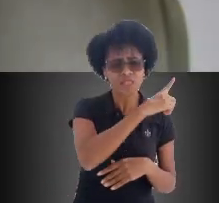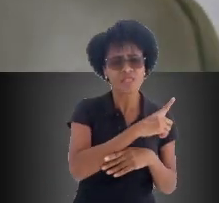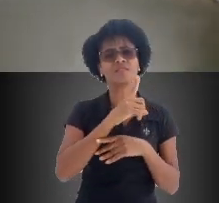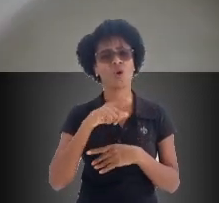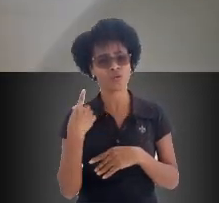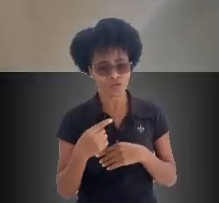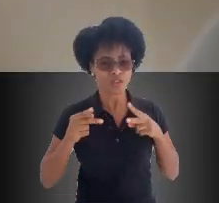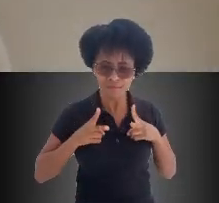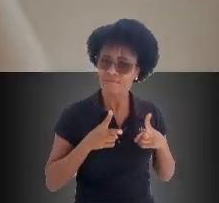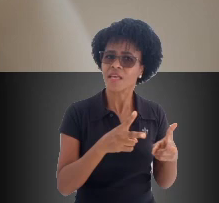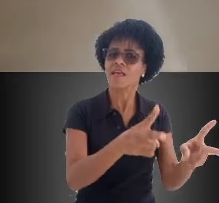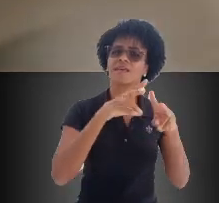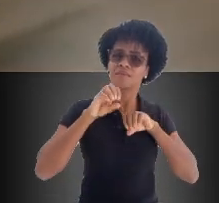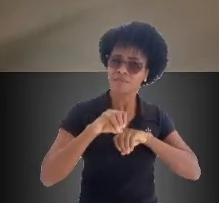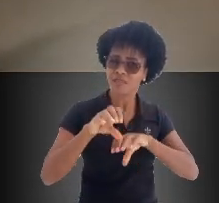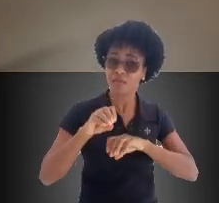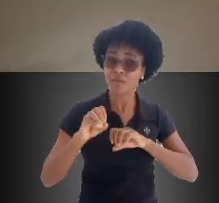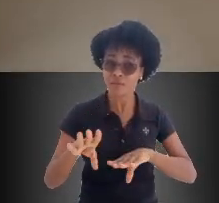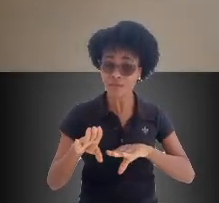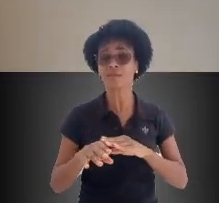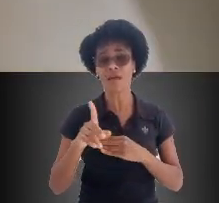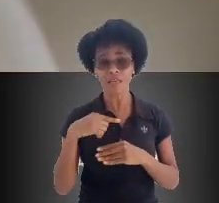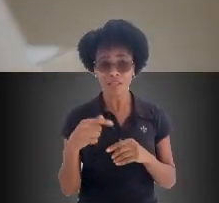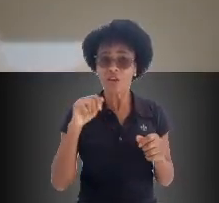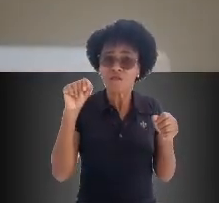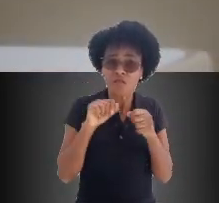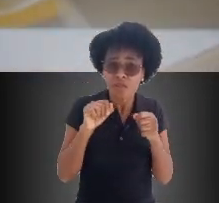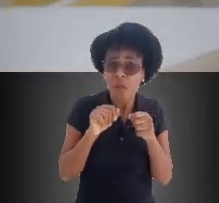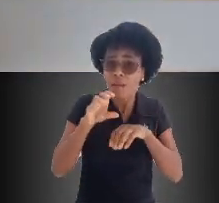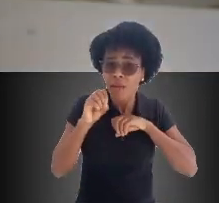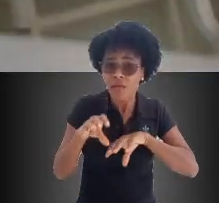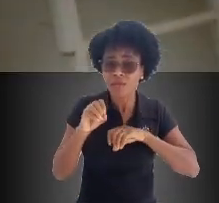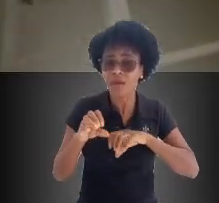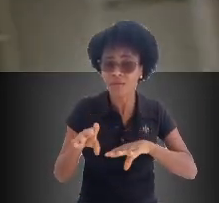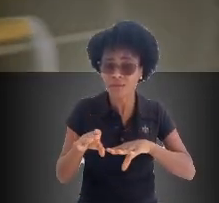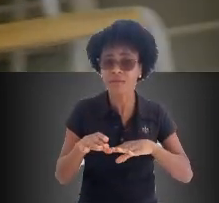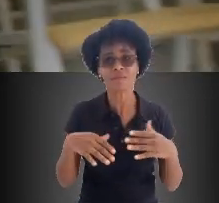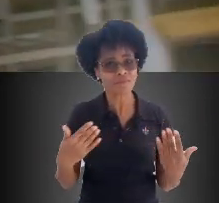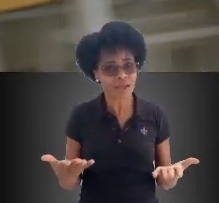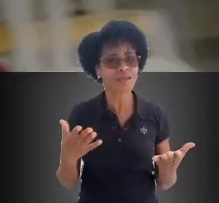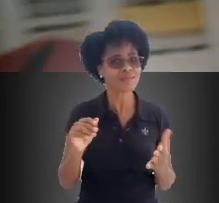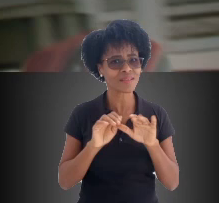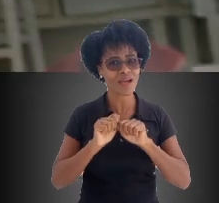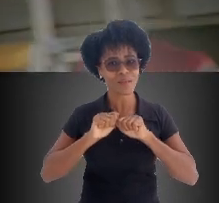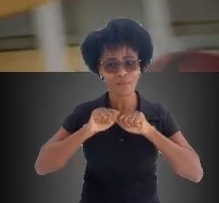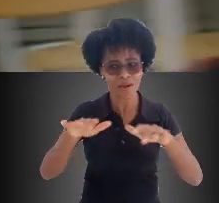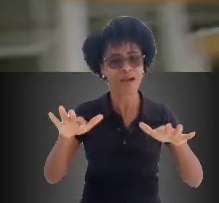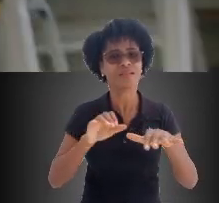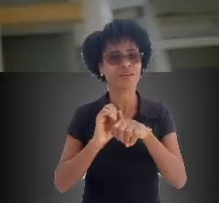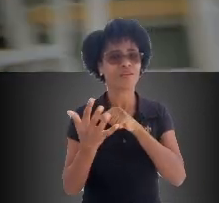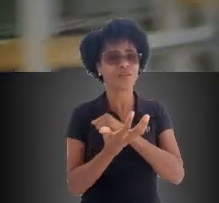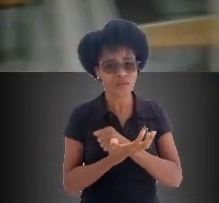seguimos juntos pela educação e pelo território. Se somos feitos de educação e para a educação, sabemos que até a